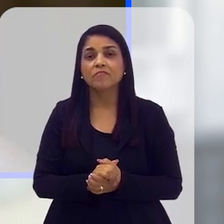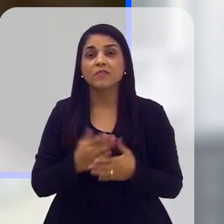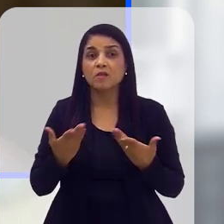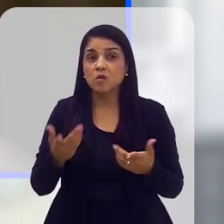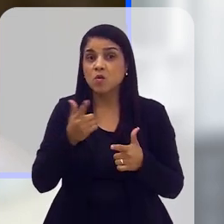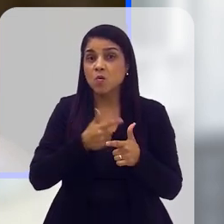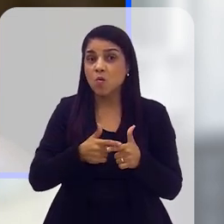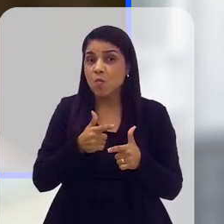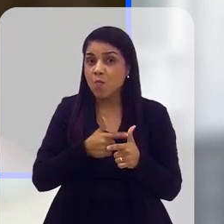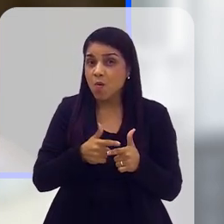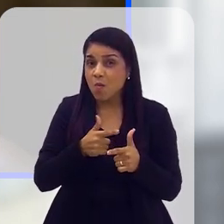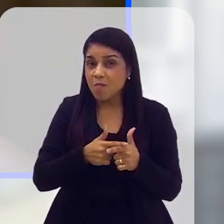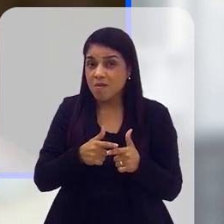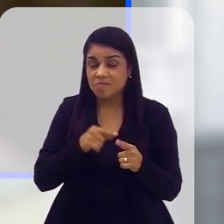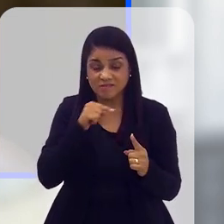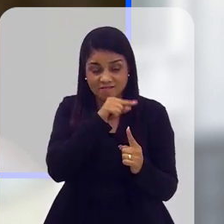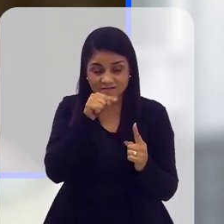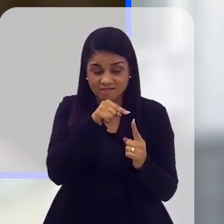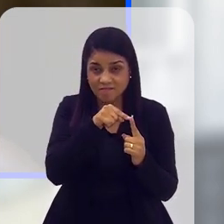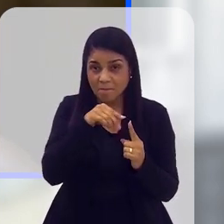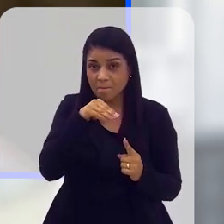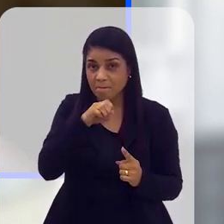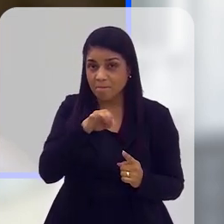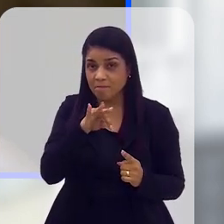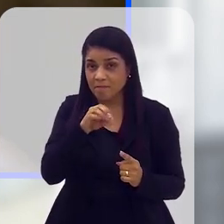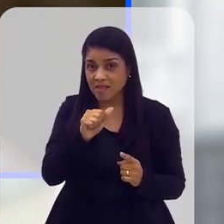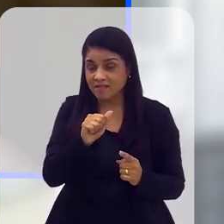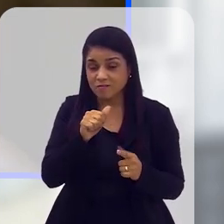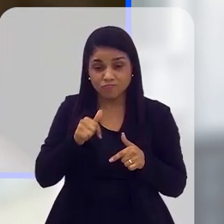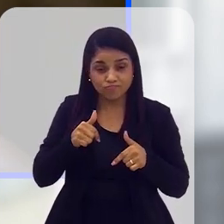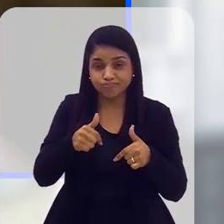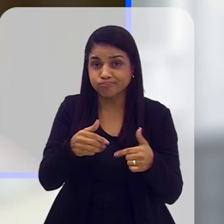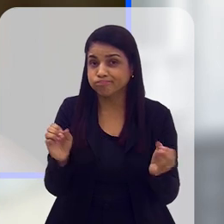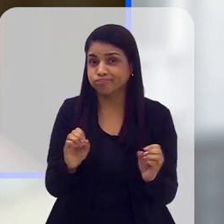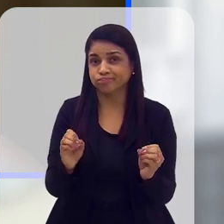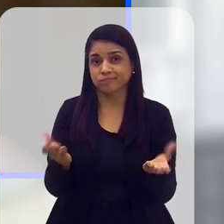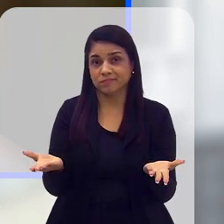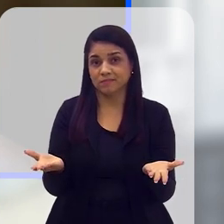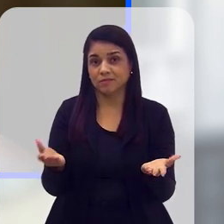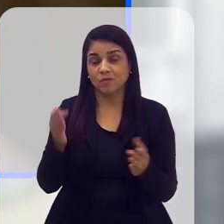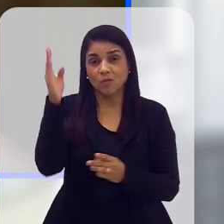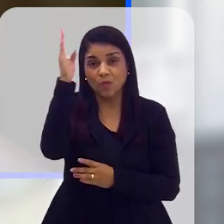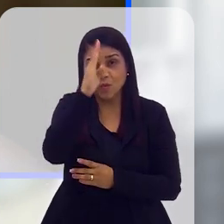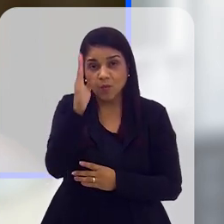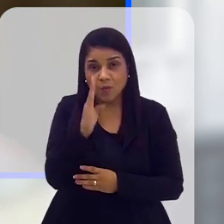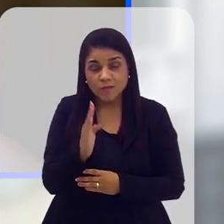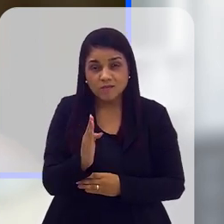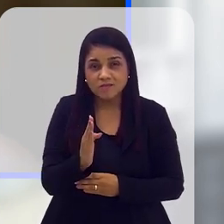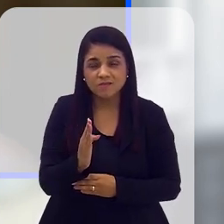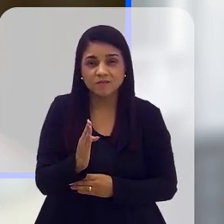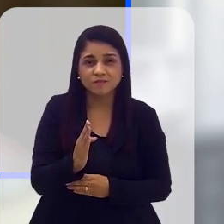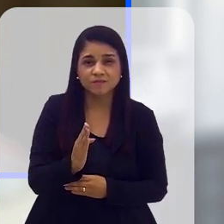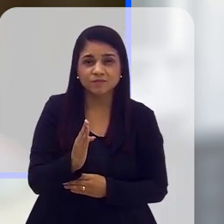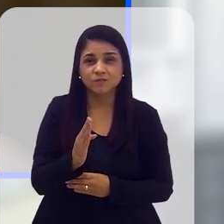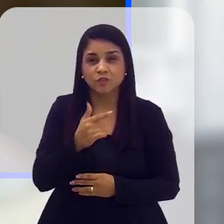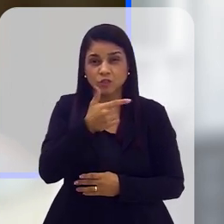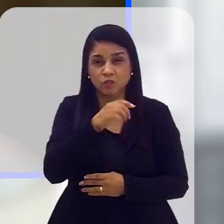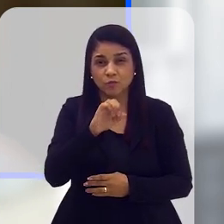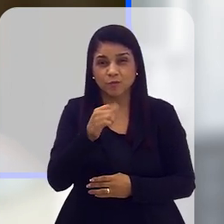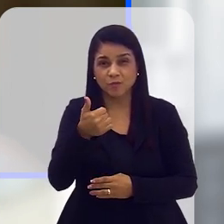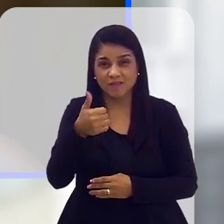E não é tanto esse o problema, o problema é que as metas não são executadas. O Brasil, na verdade, fez,